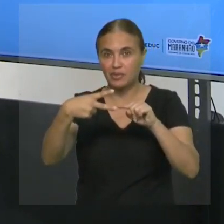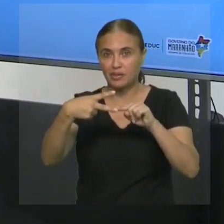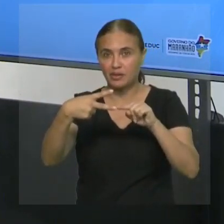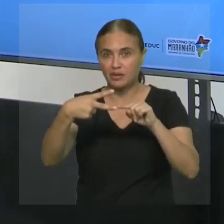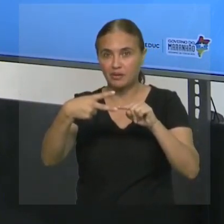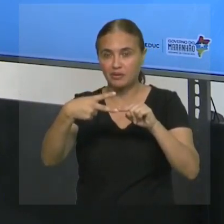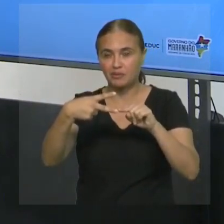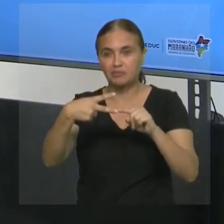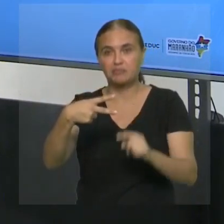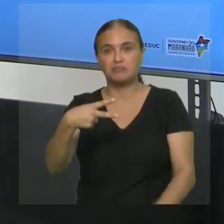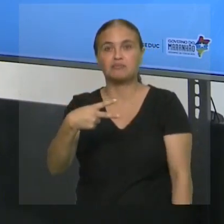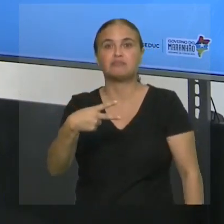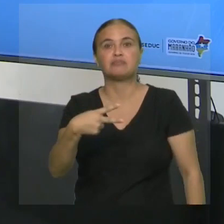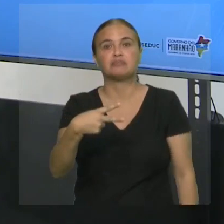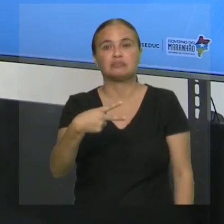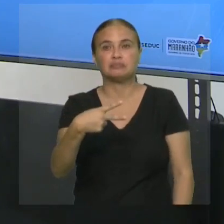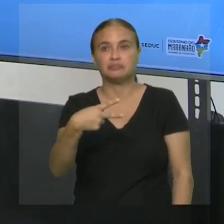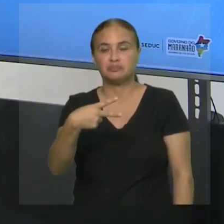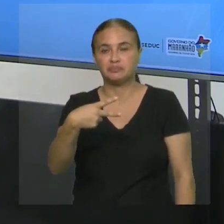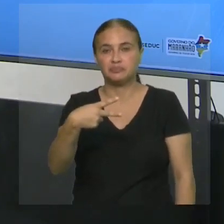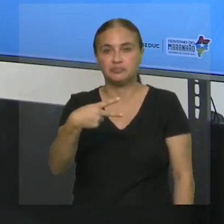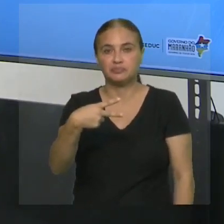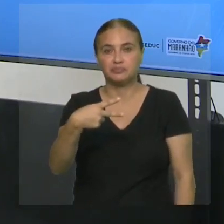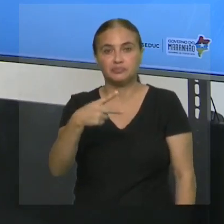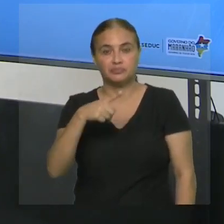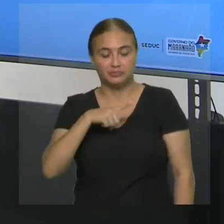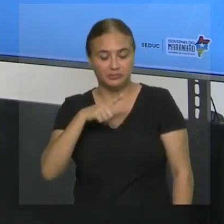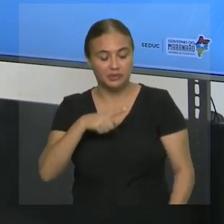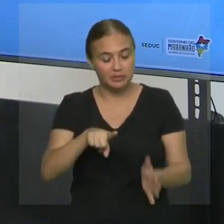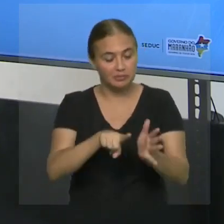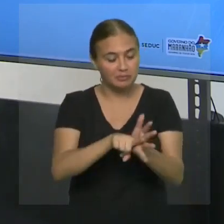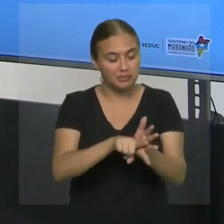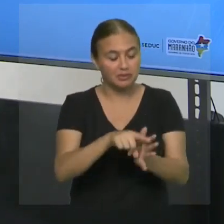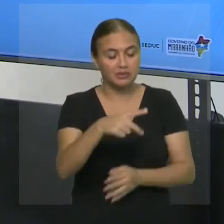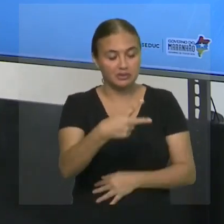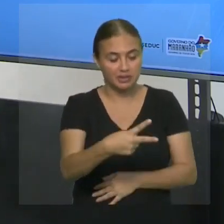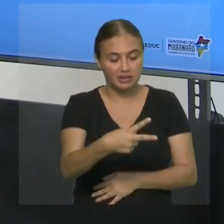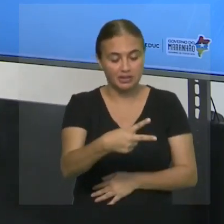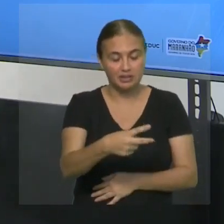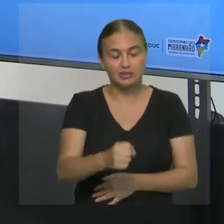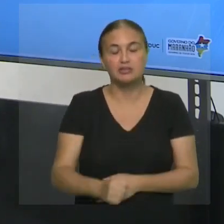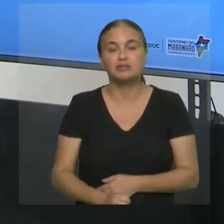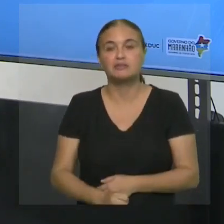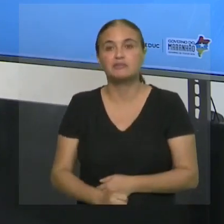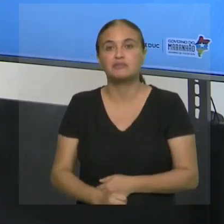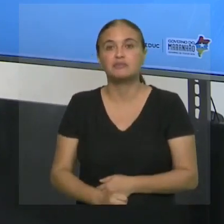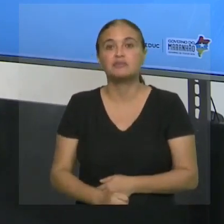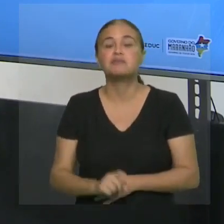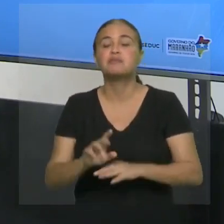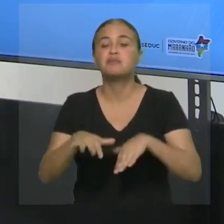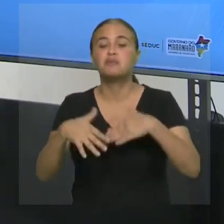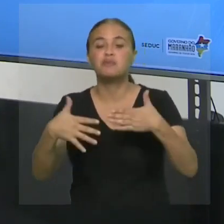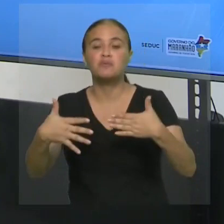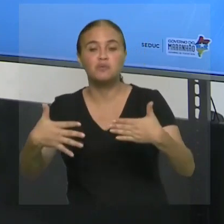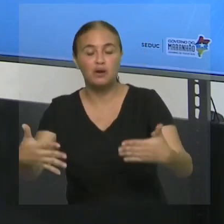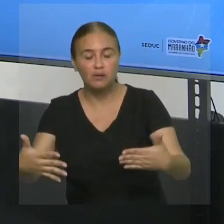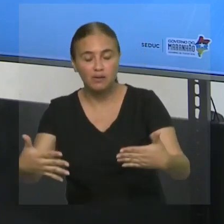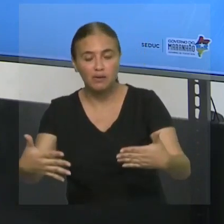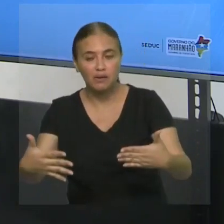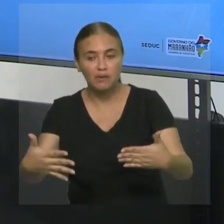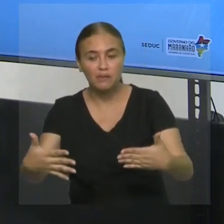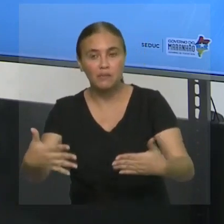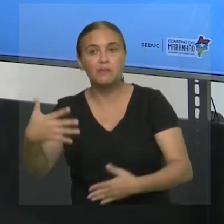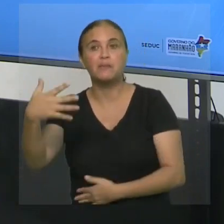maior. Então, pensa comigo. Eu tenho menos três e dois. O maior é quem? O dois.